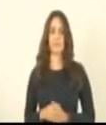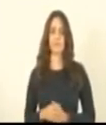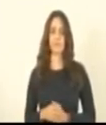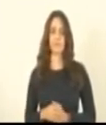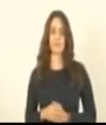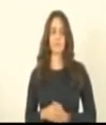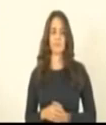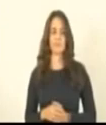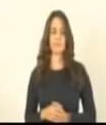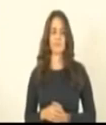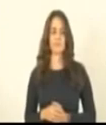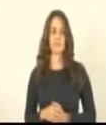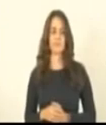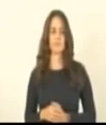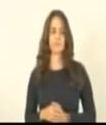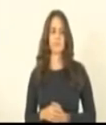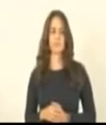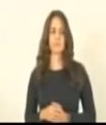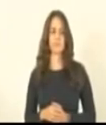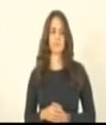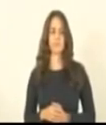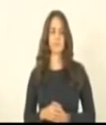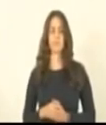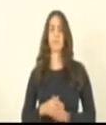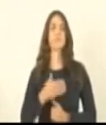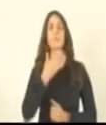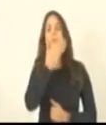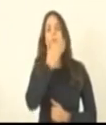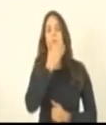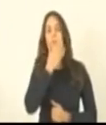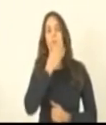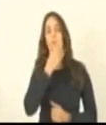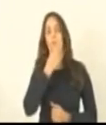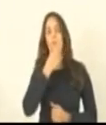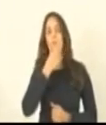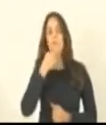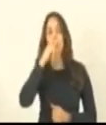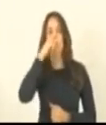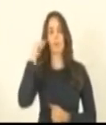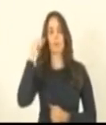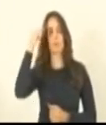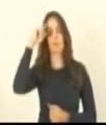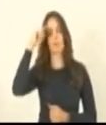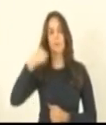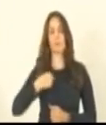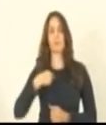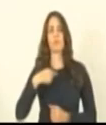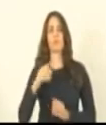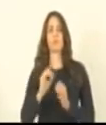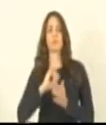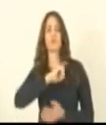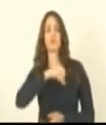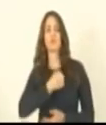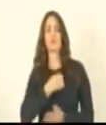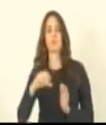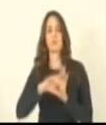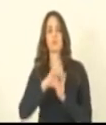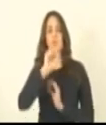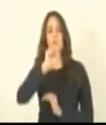a comando do nosso capitão, João 8, 32, e conhecereis a verdade, e a verdade vos libertará.